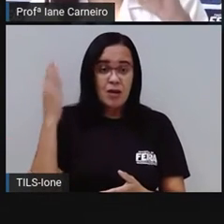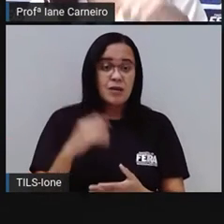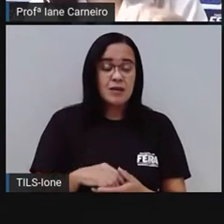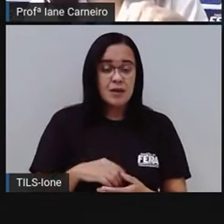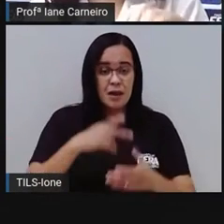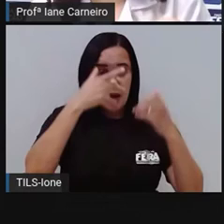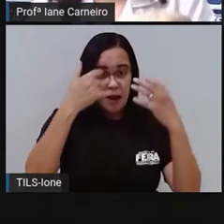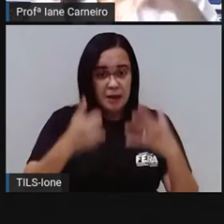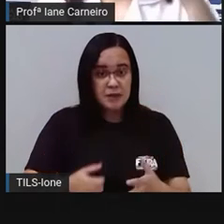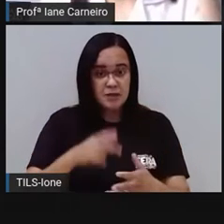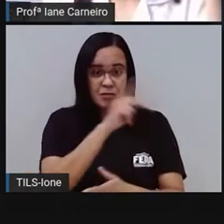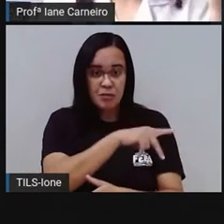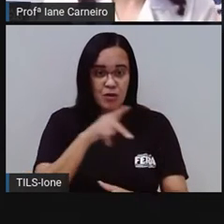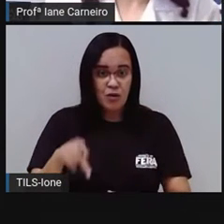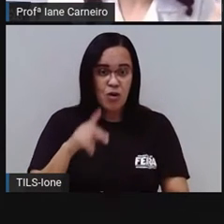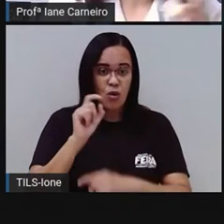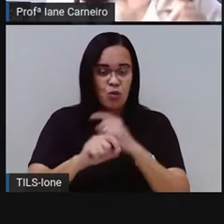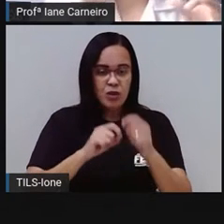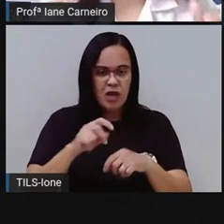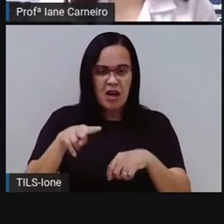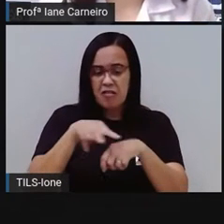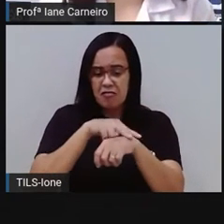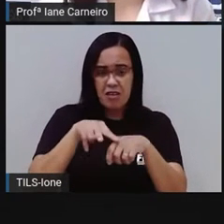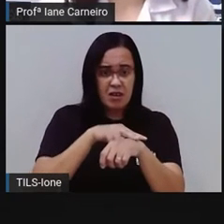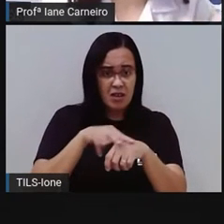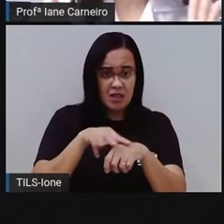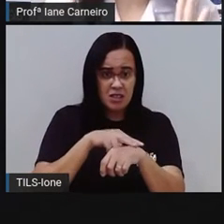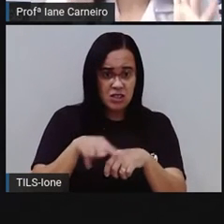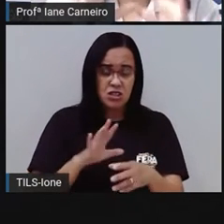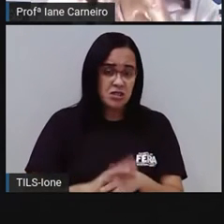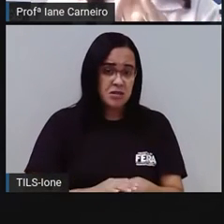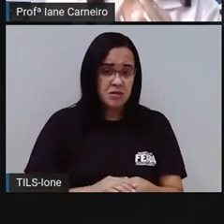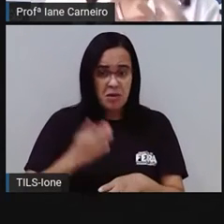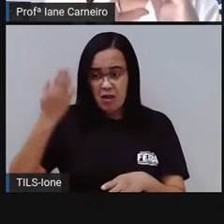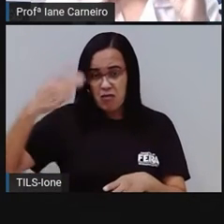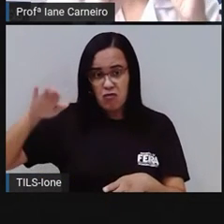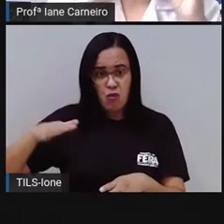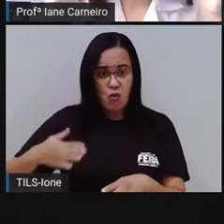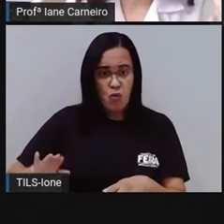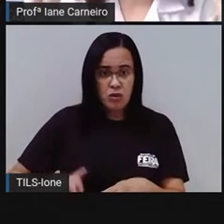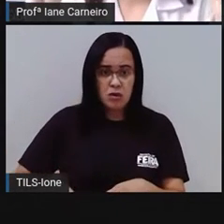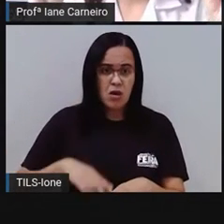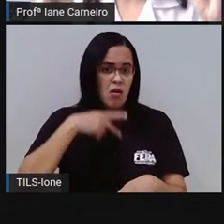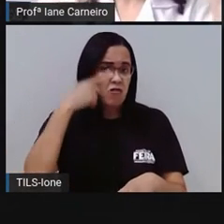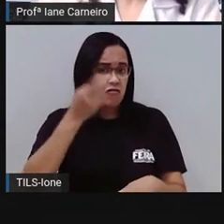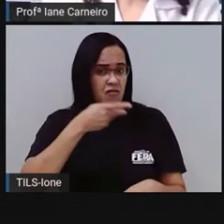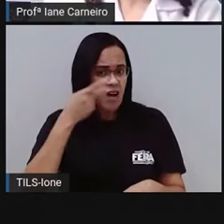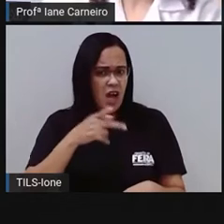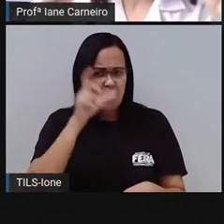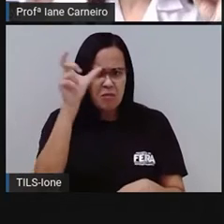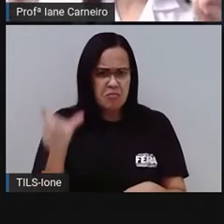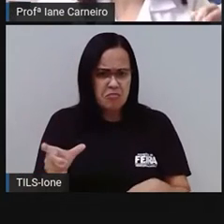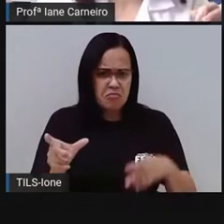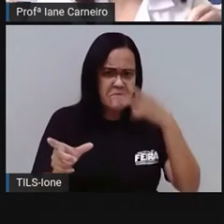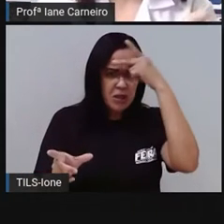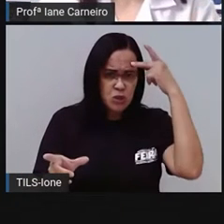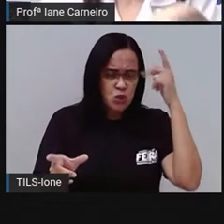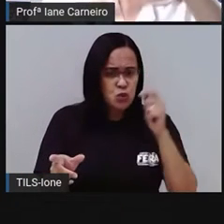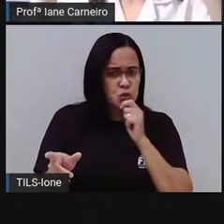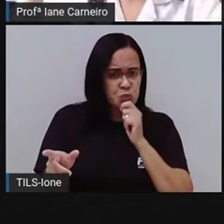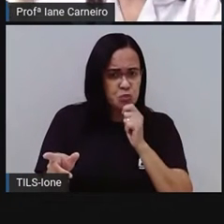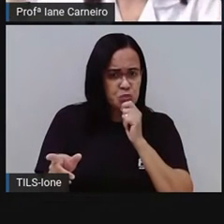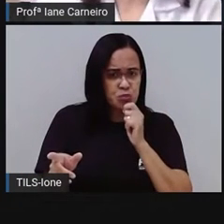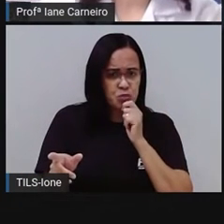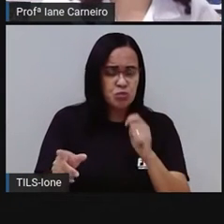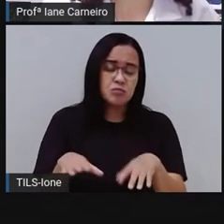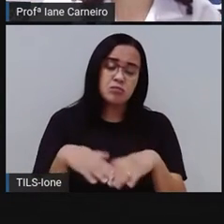não é folha. É fala, mas não é gente. Então, a gente vai eliminando. Então, é verde, mas não é folha. O que é que